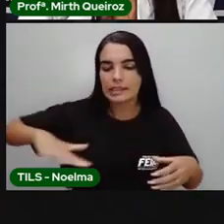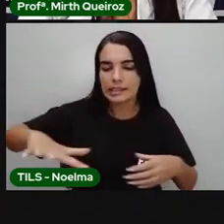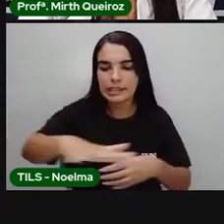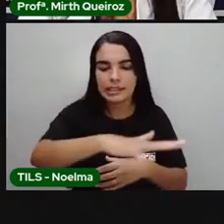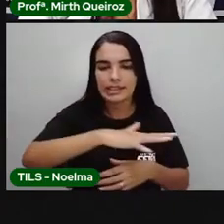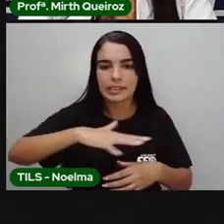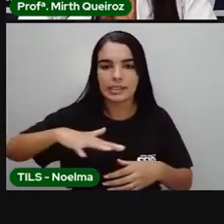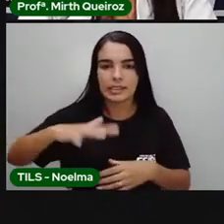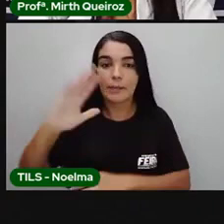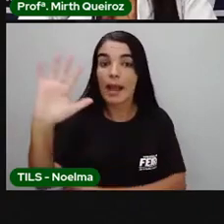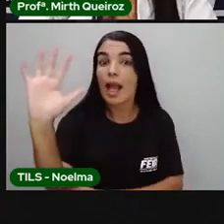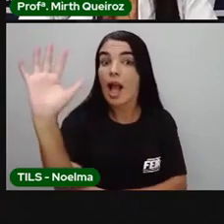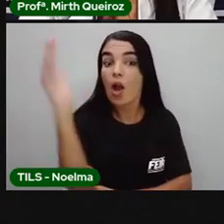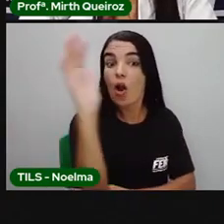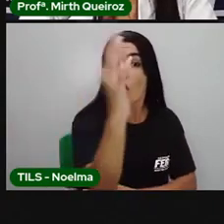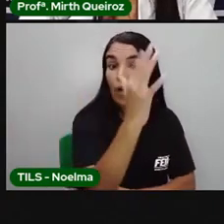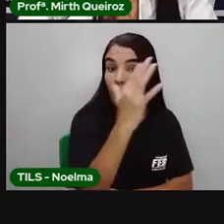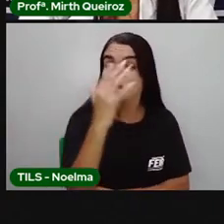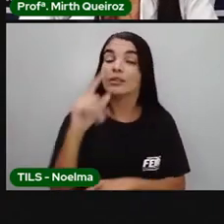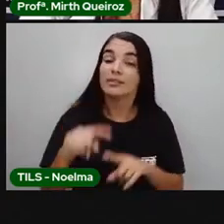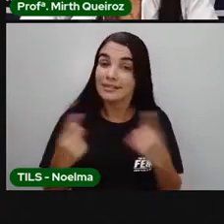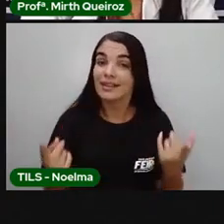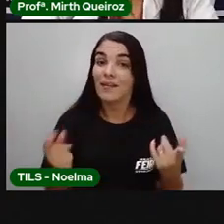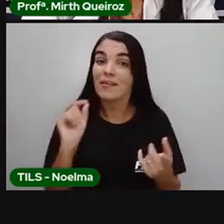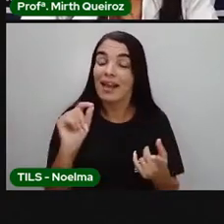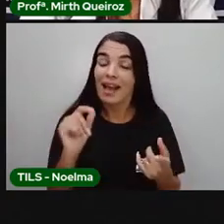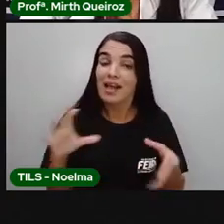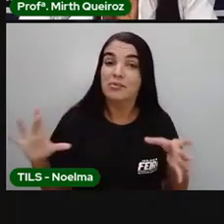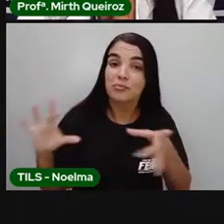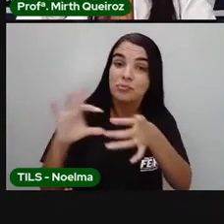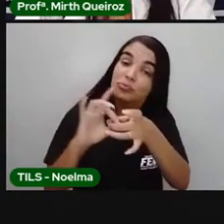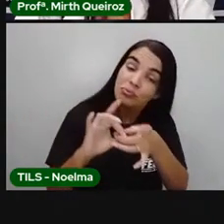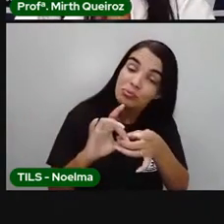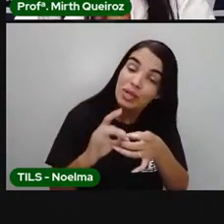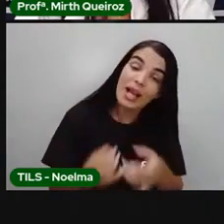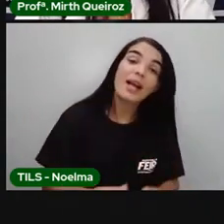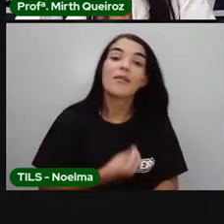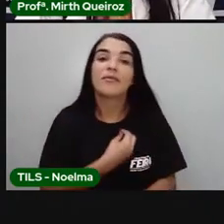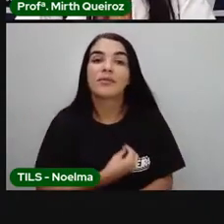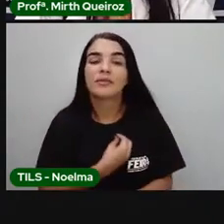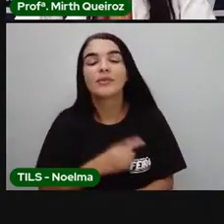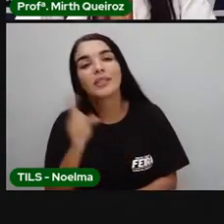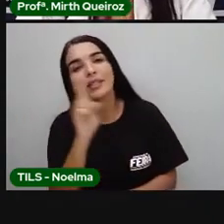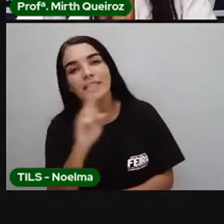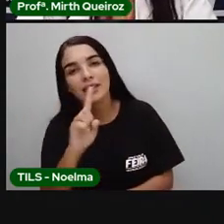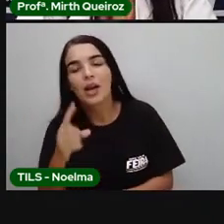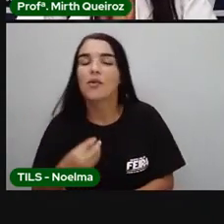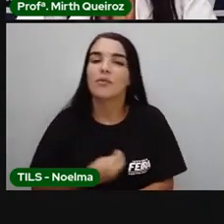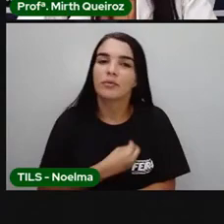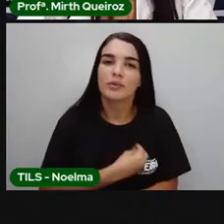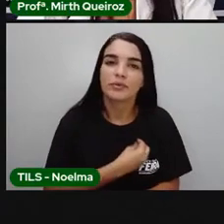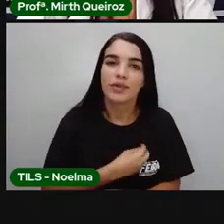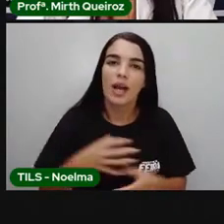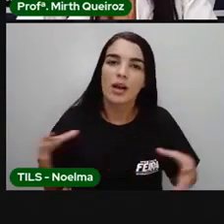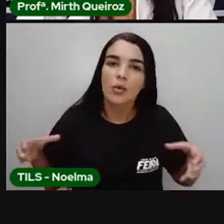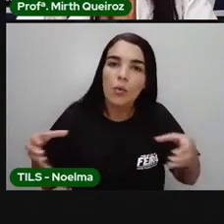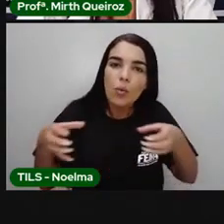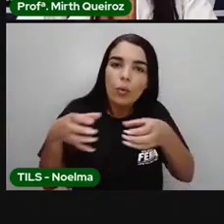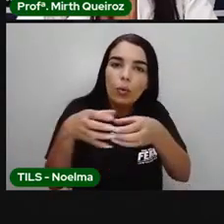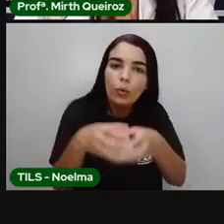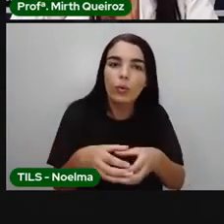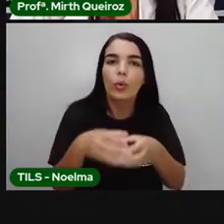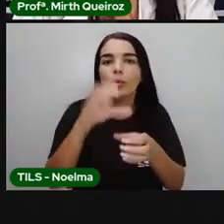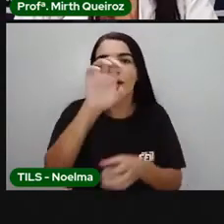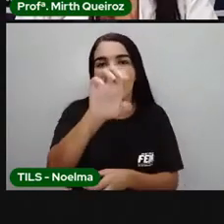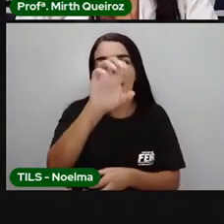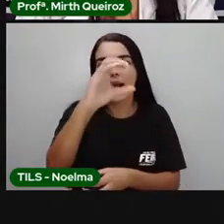ecológico. Então, a relação entre os seres vivos e não vivos é o que vai formar o